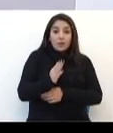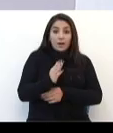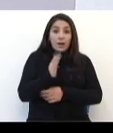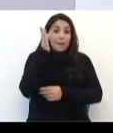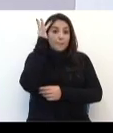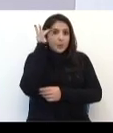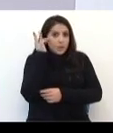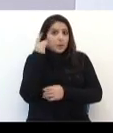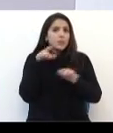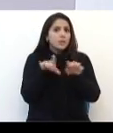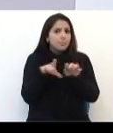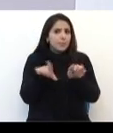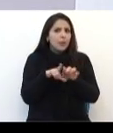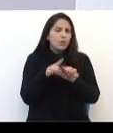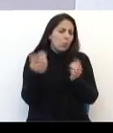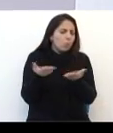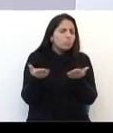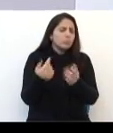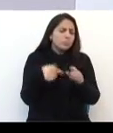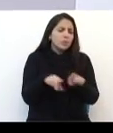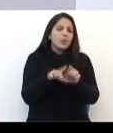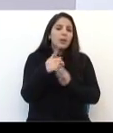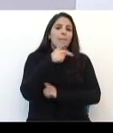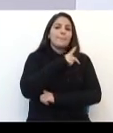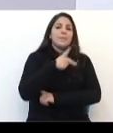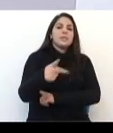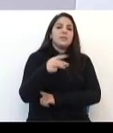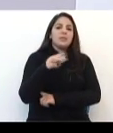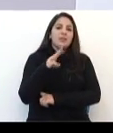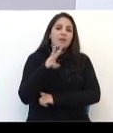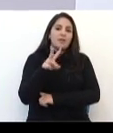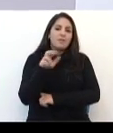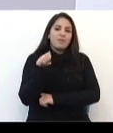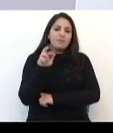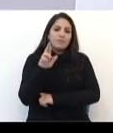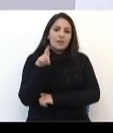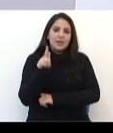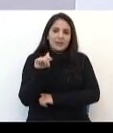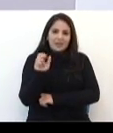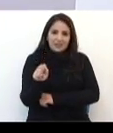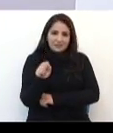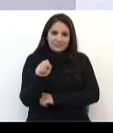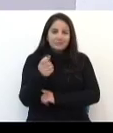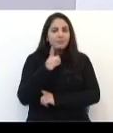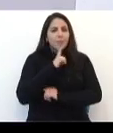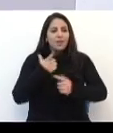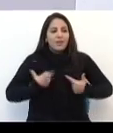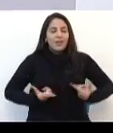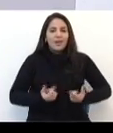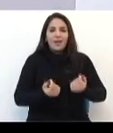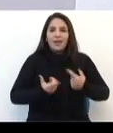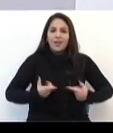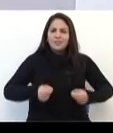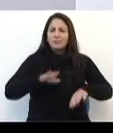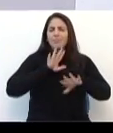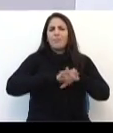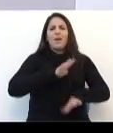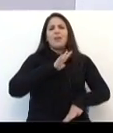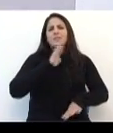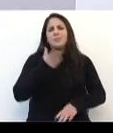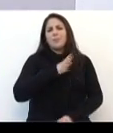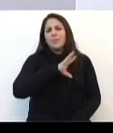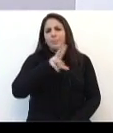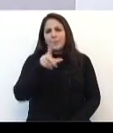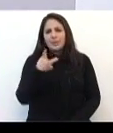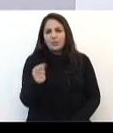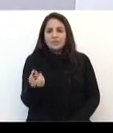já a Presidente Vargas também está muito congestionada. Então só que foram gastos mais de meio milhão de reais